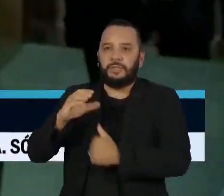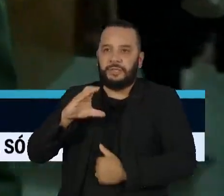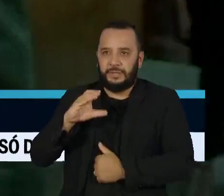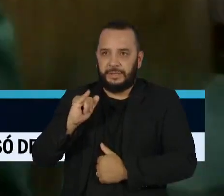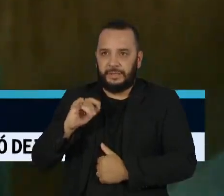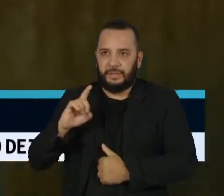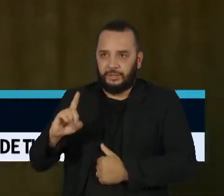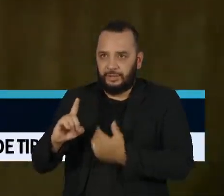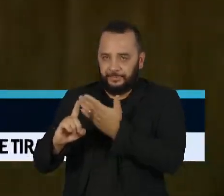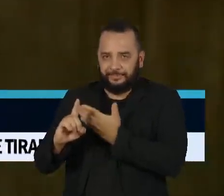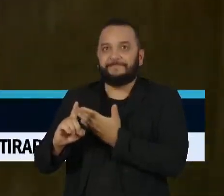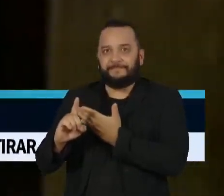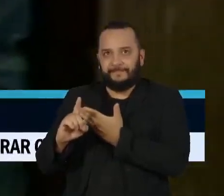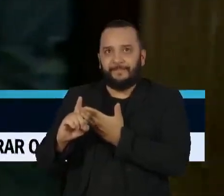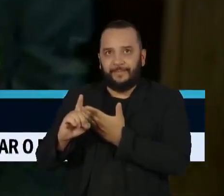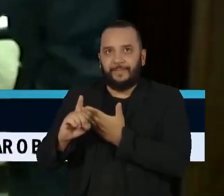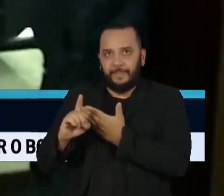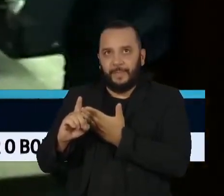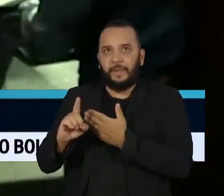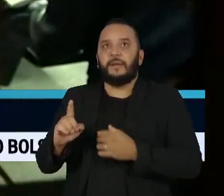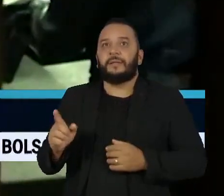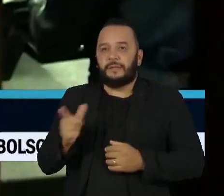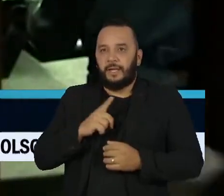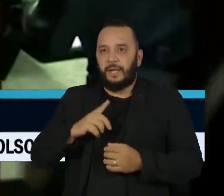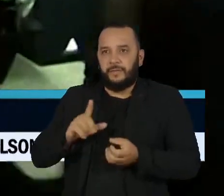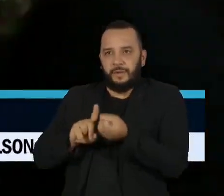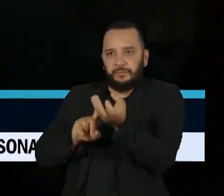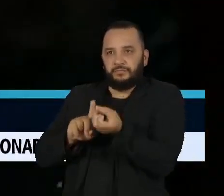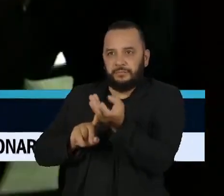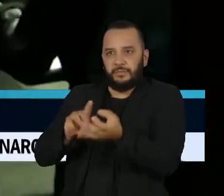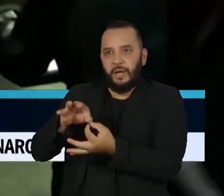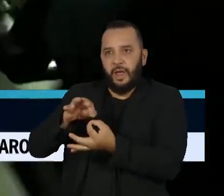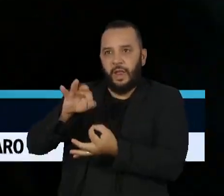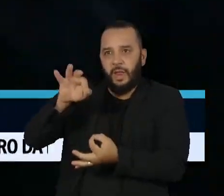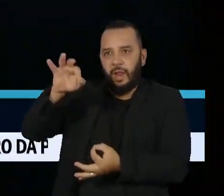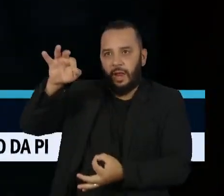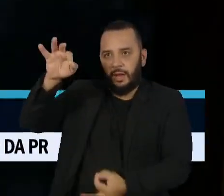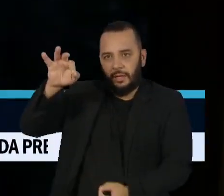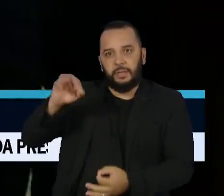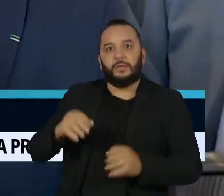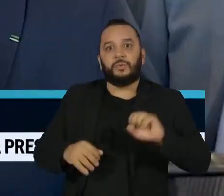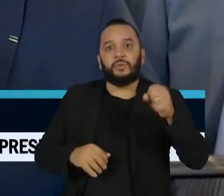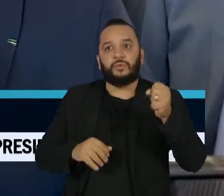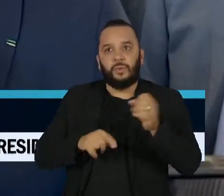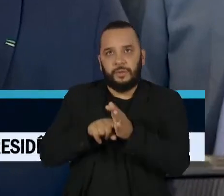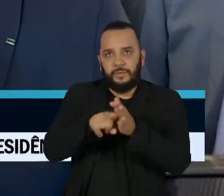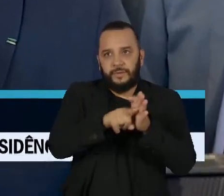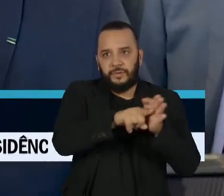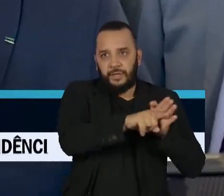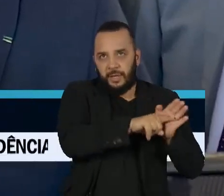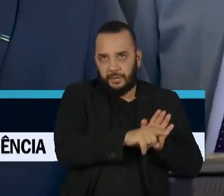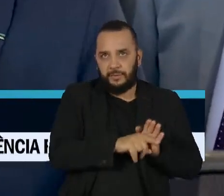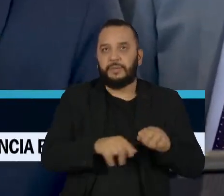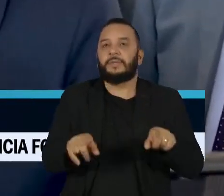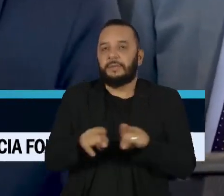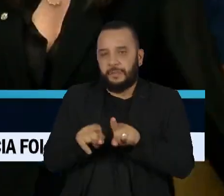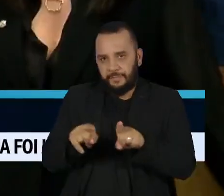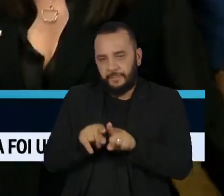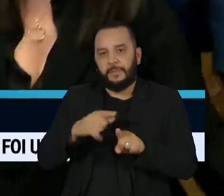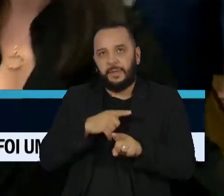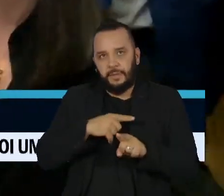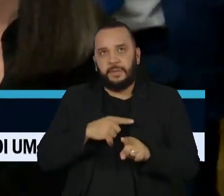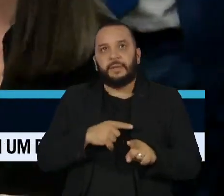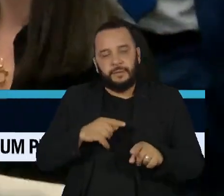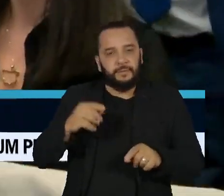-presidente Mauro Cid teve o maior depoimento entre os oito investigados, entre eles o casal Jair